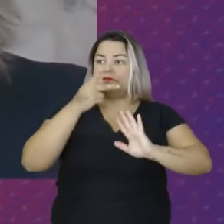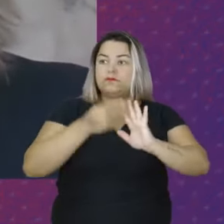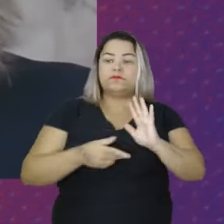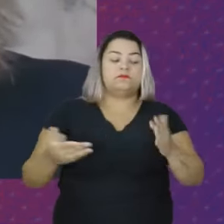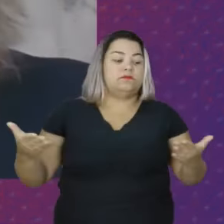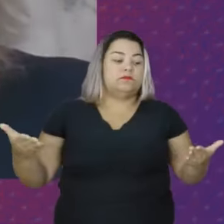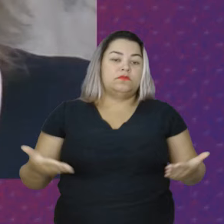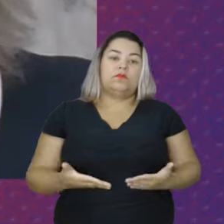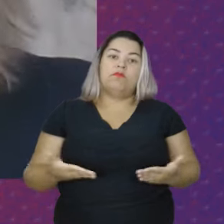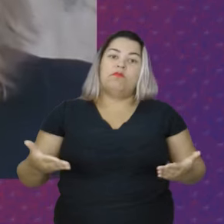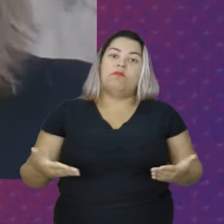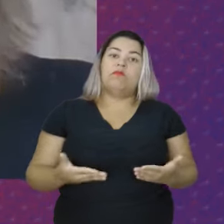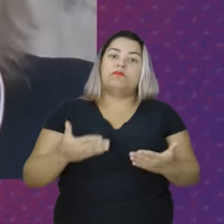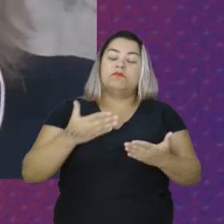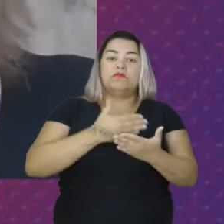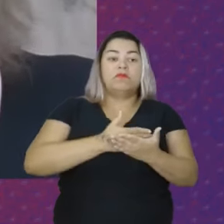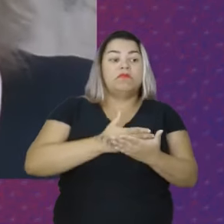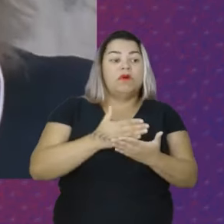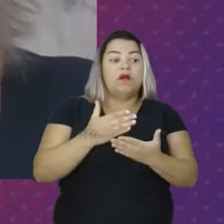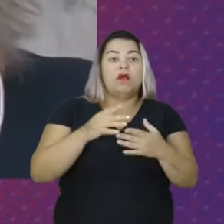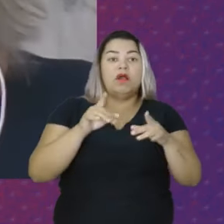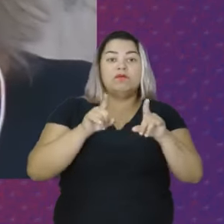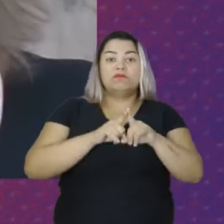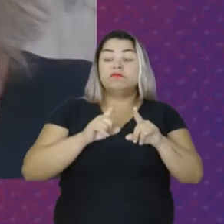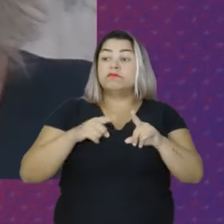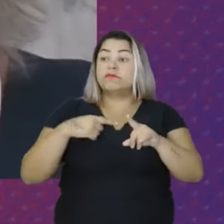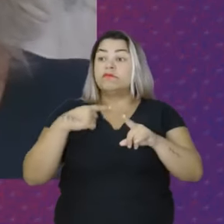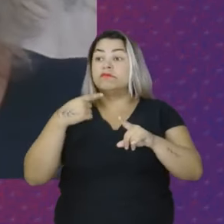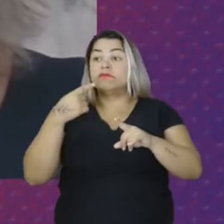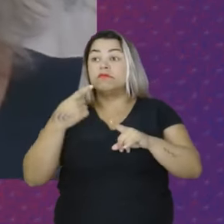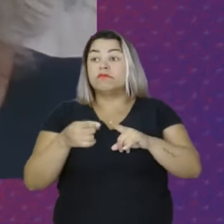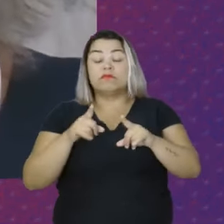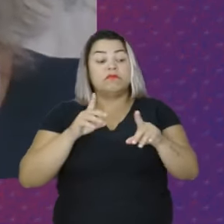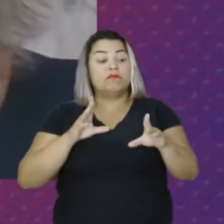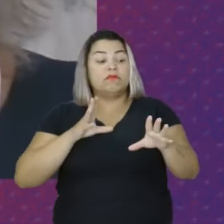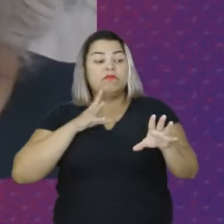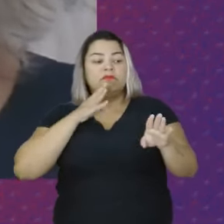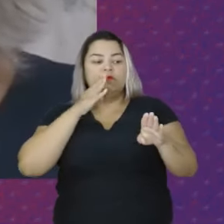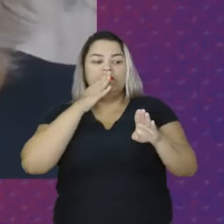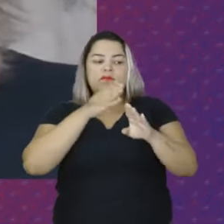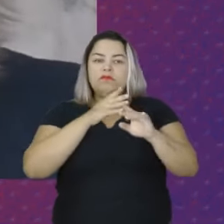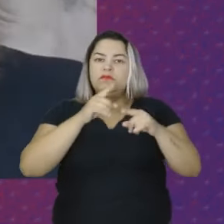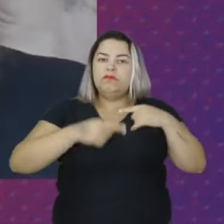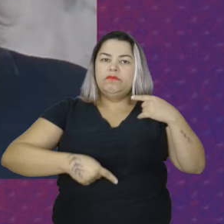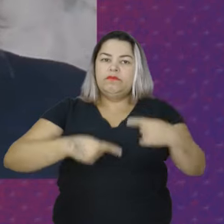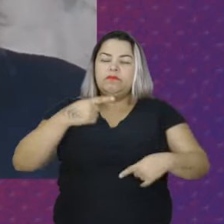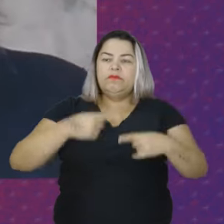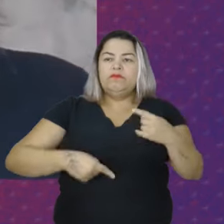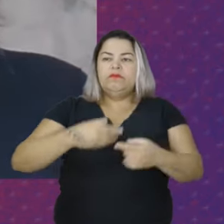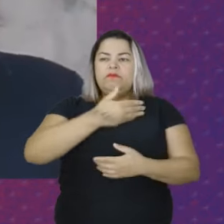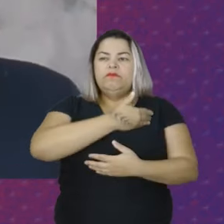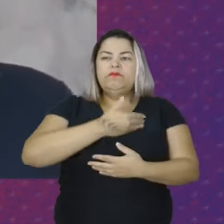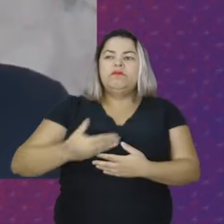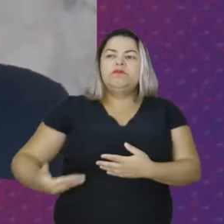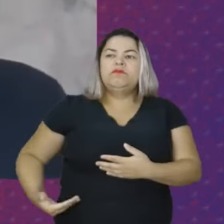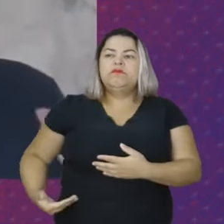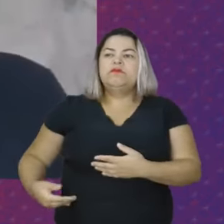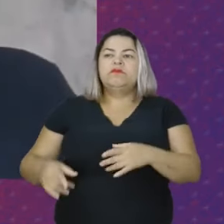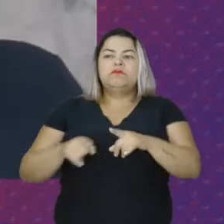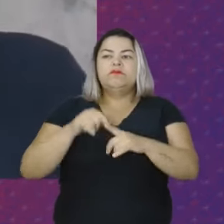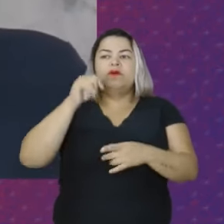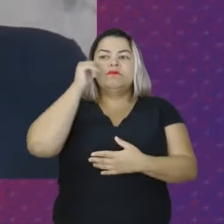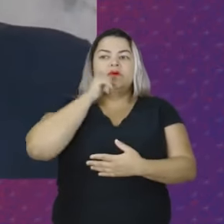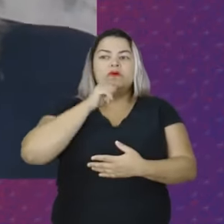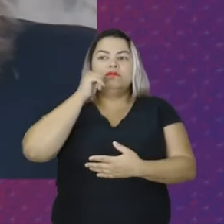no início, para depois voltar o foco para as políticas públicas para as